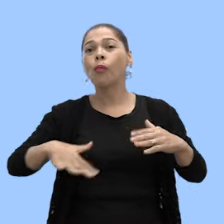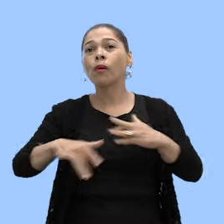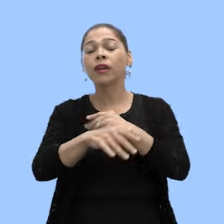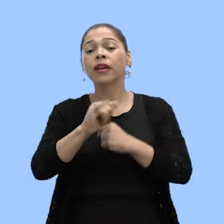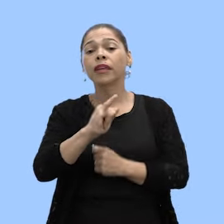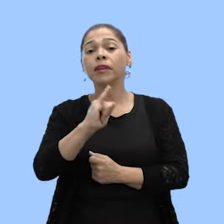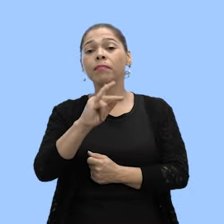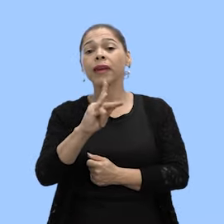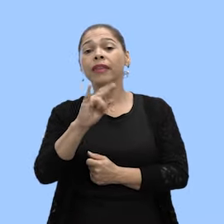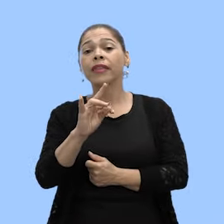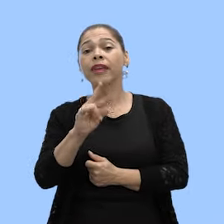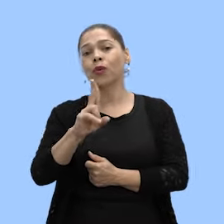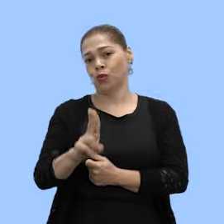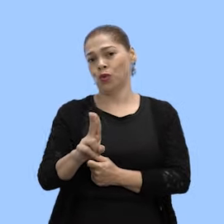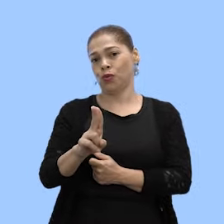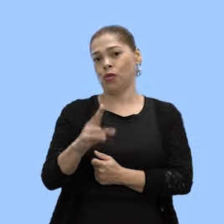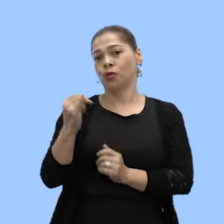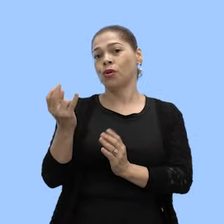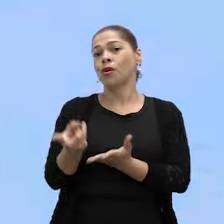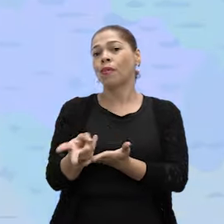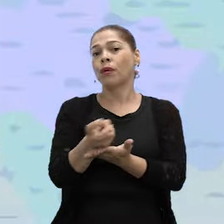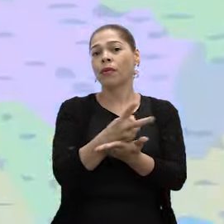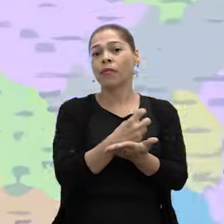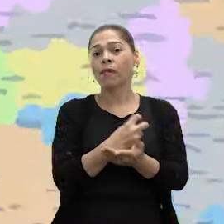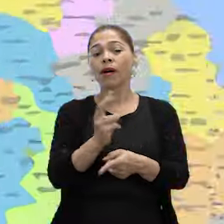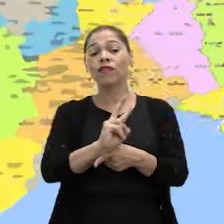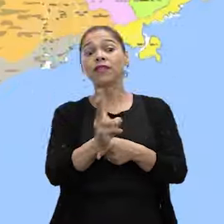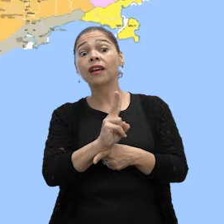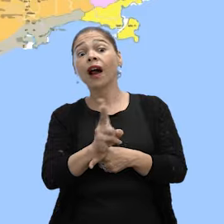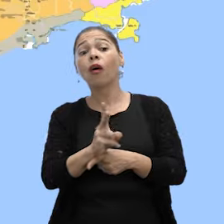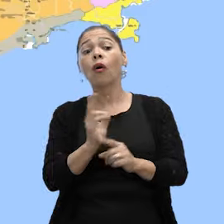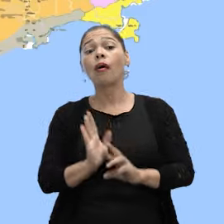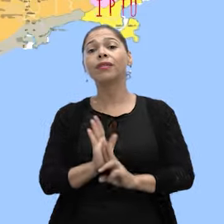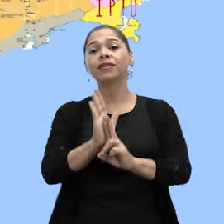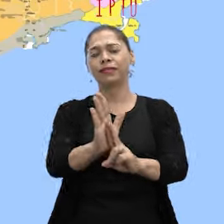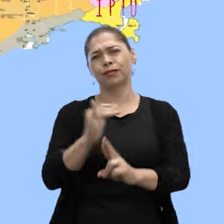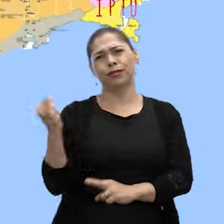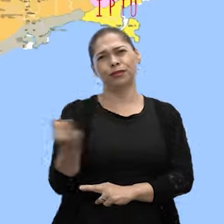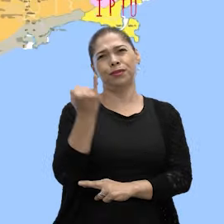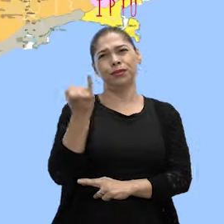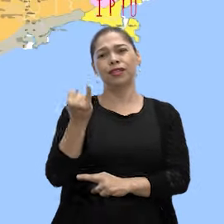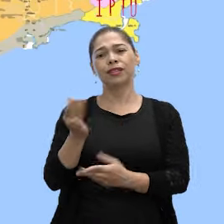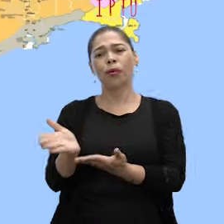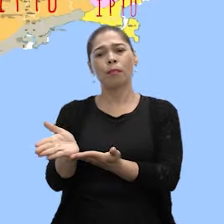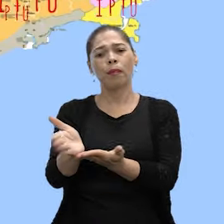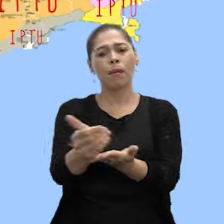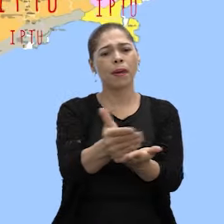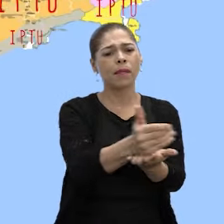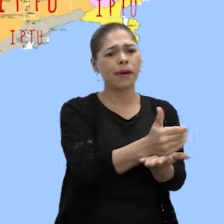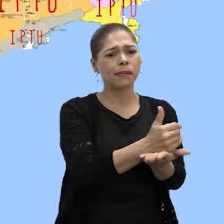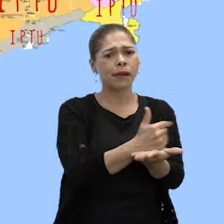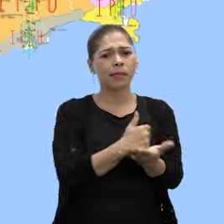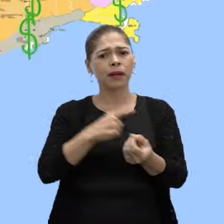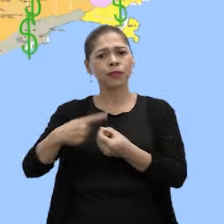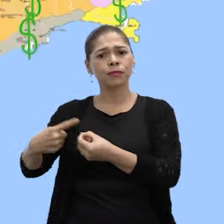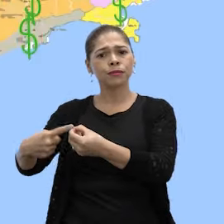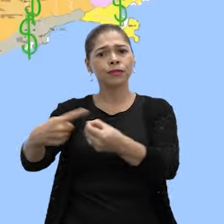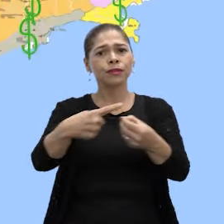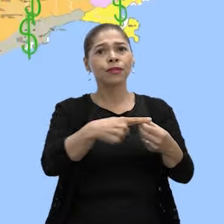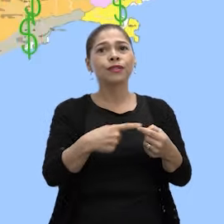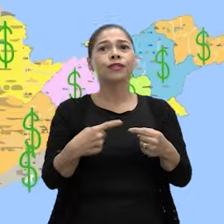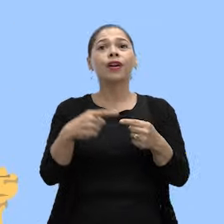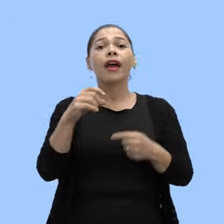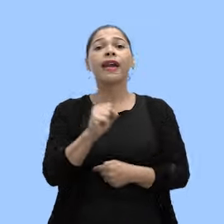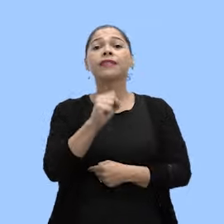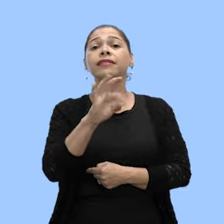Predial, Territorial Urbana, o IPTU, é um tributo essencialmente fiscal, representando uma importante fonte de arrecadação dos